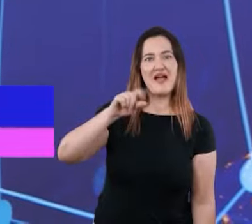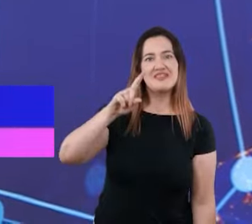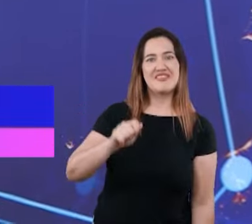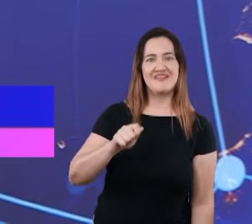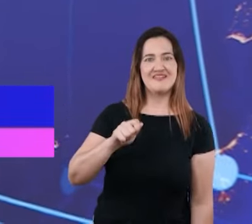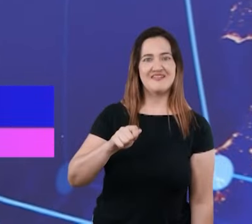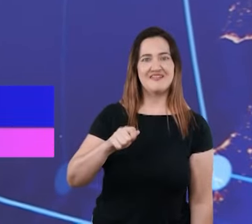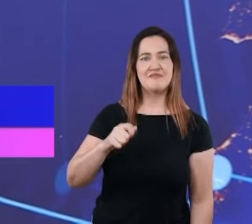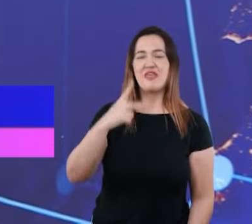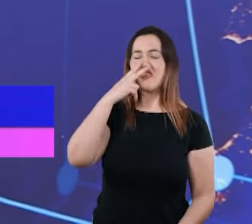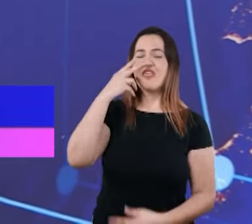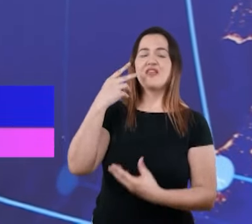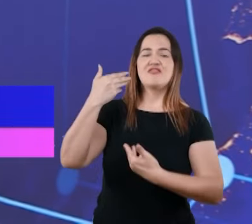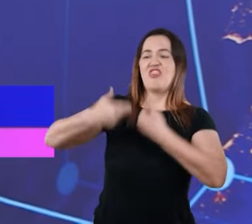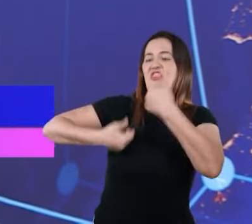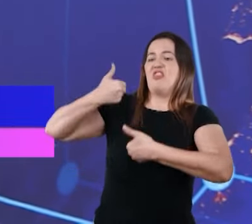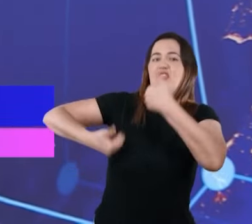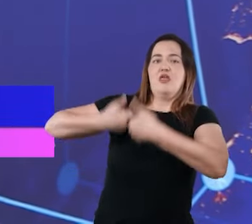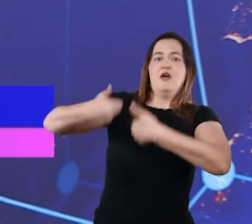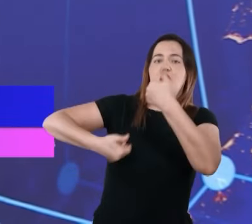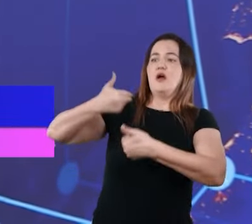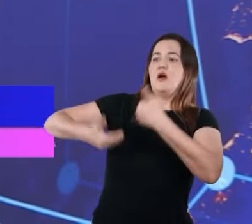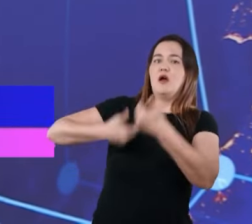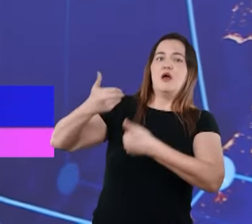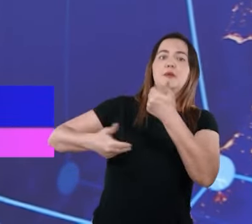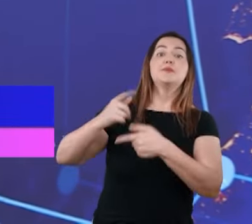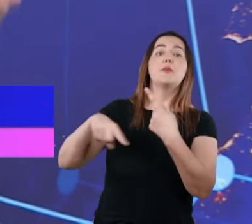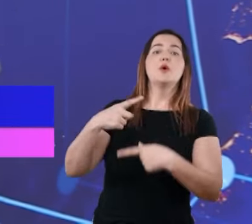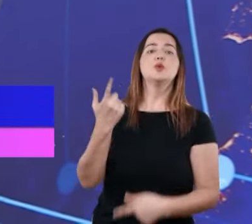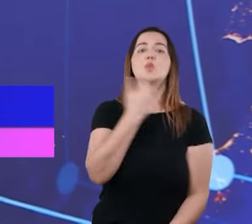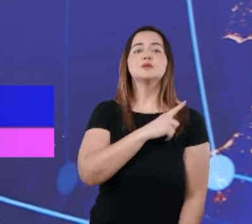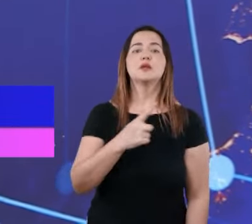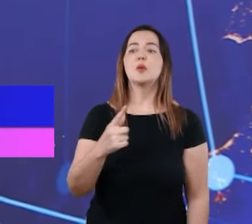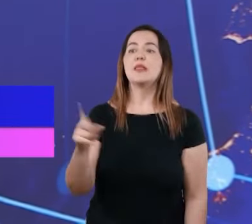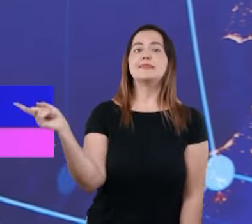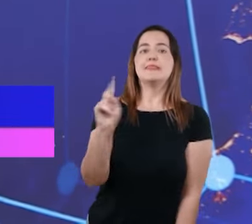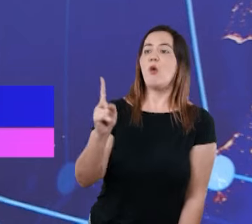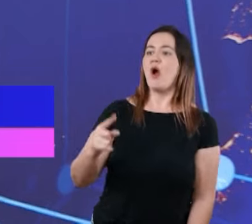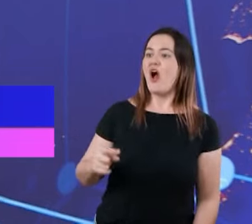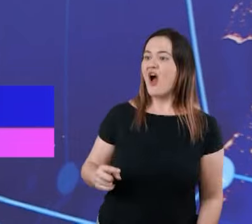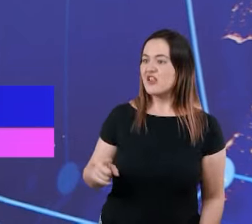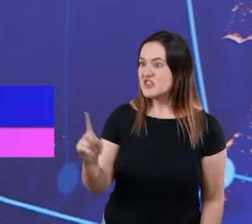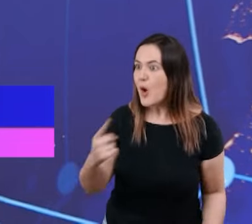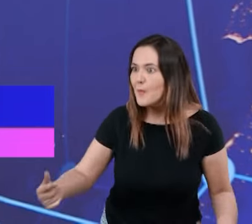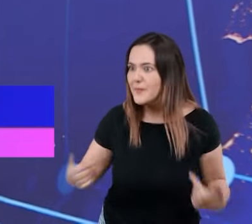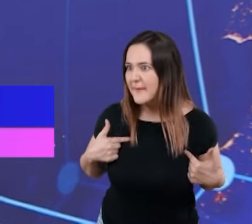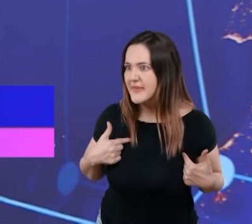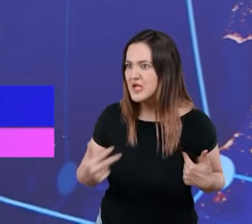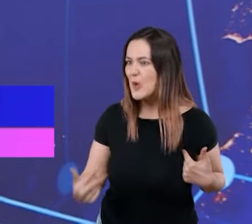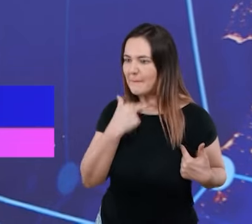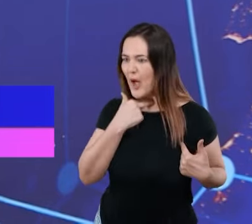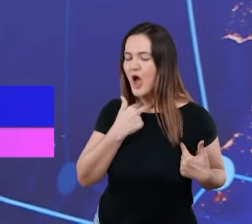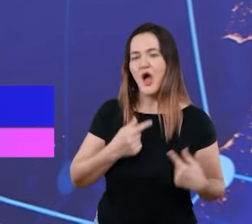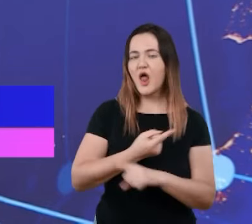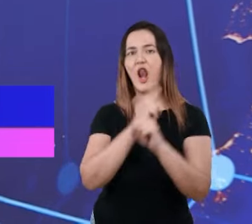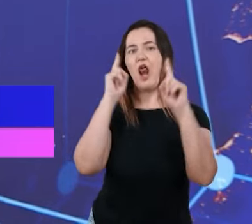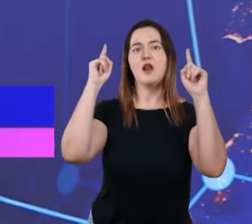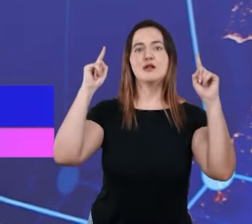era porque o não significava a melhor resposta que Deus tinha para te dar.